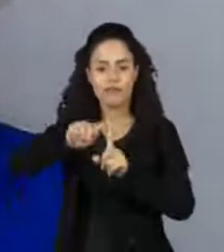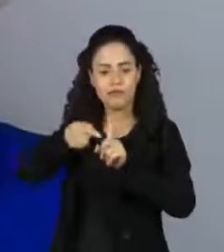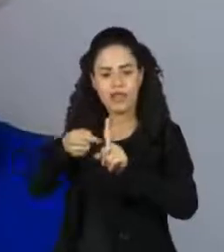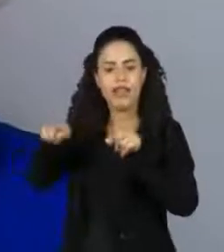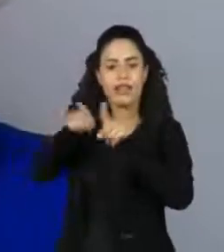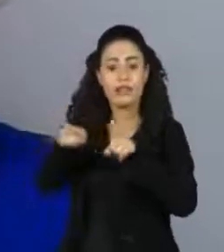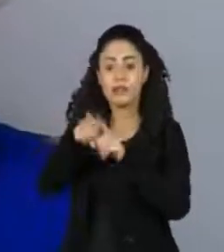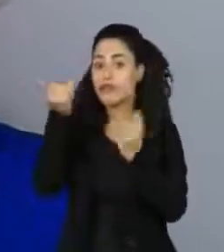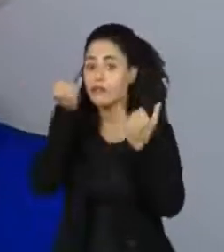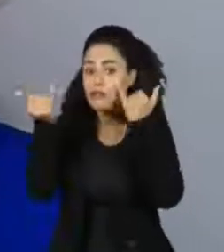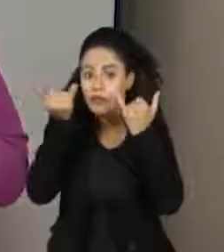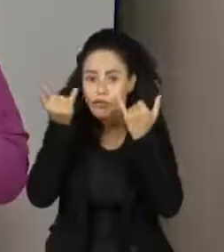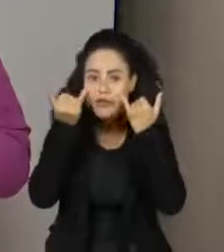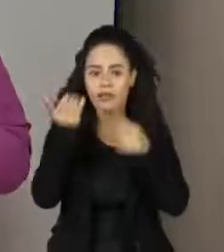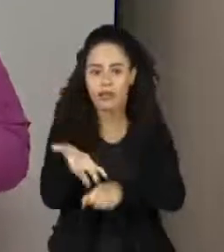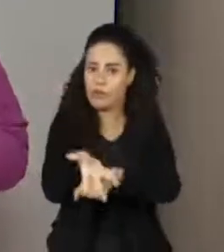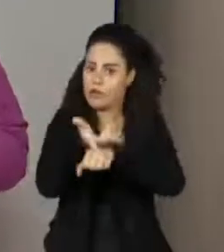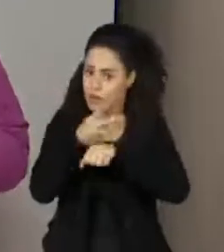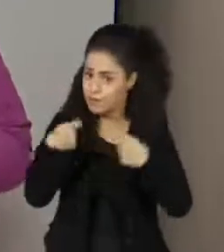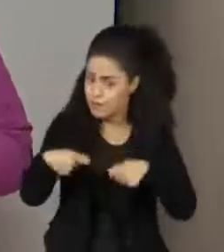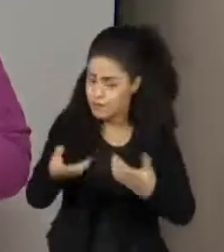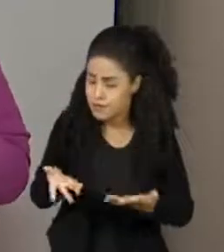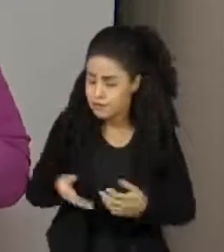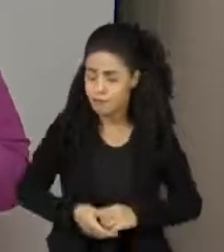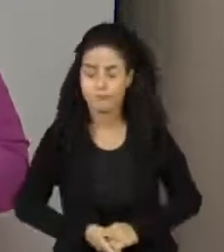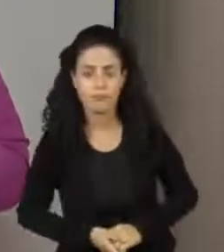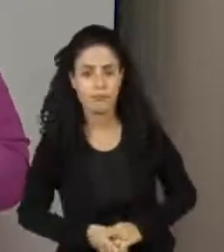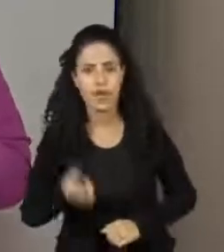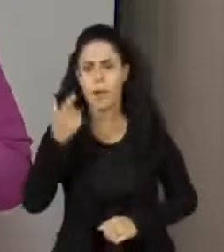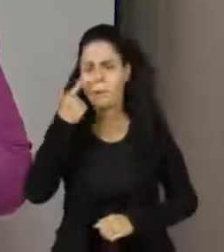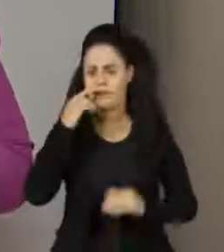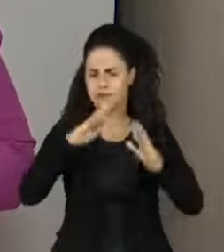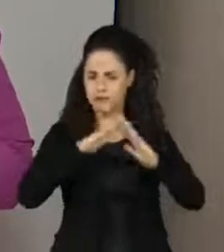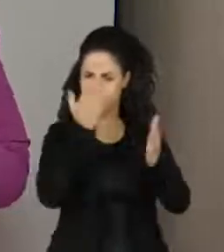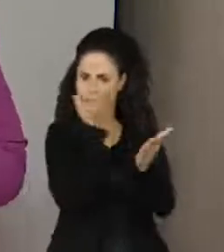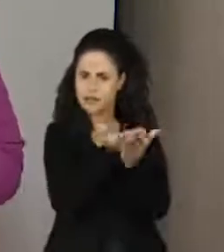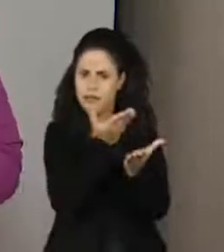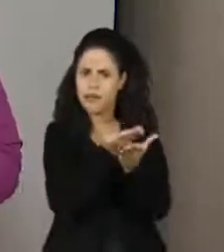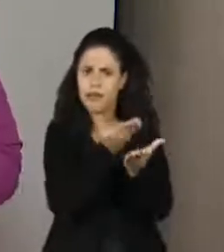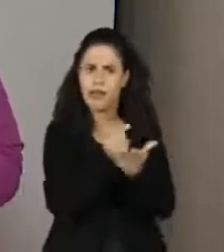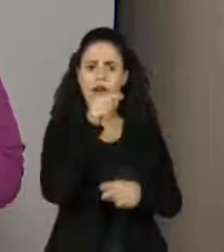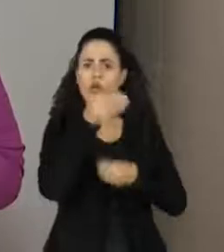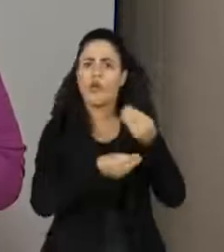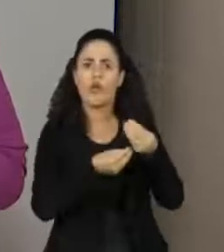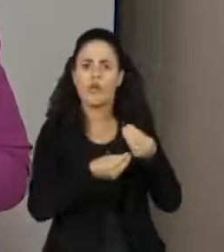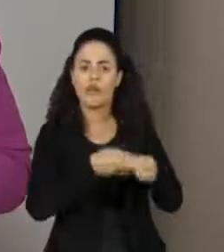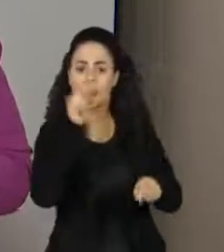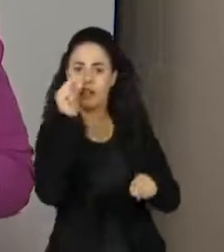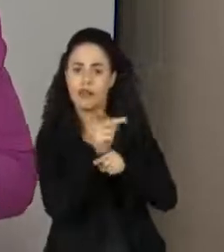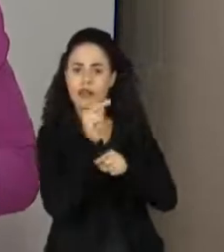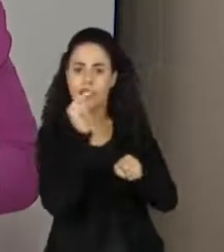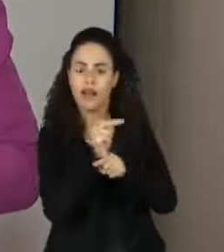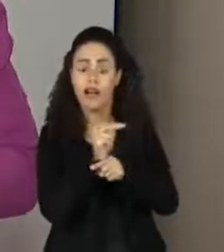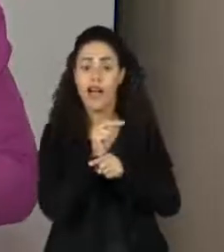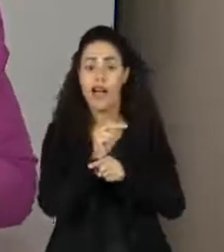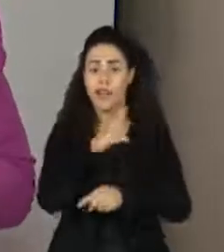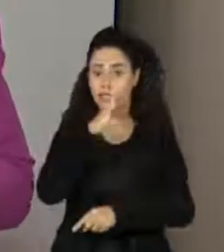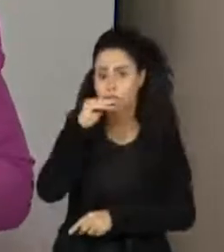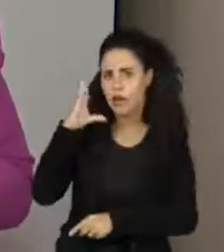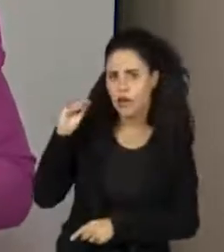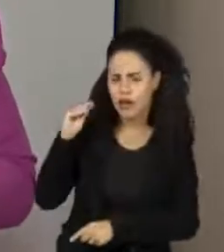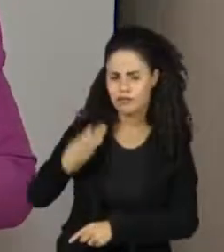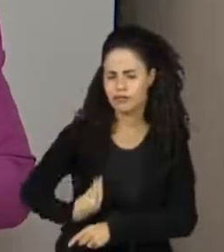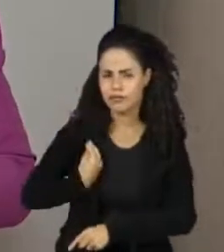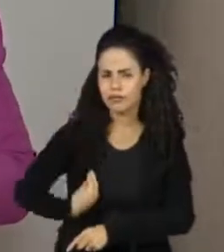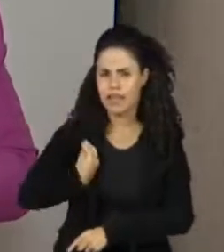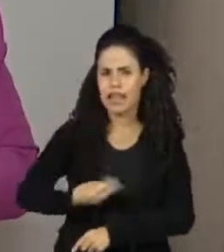acesso à informação de qualidade. Por outro lado, a escolaridade é um fator protetivo às adolescentes. O risco de repetir uma